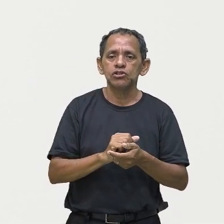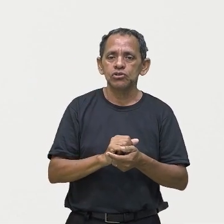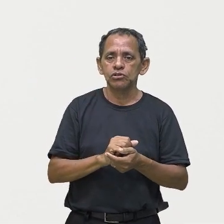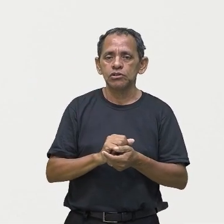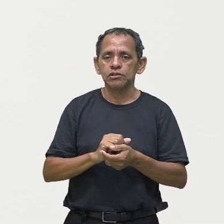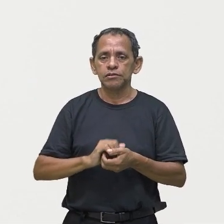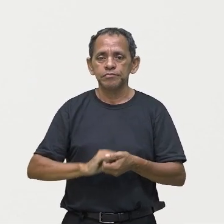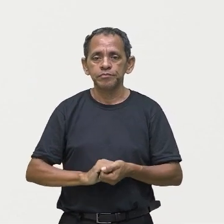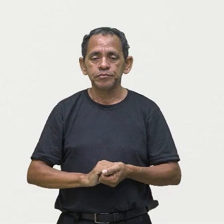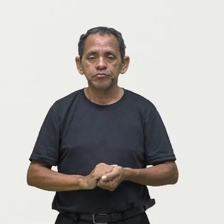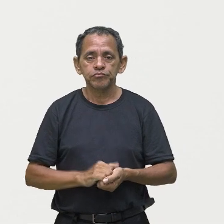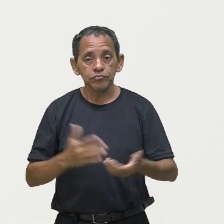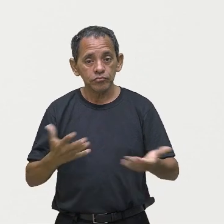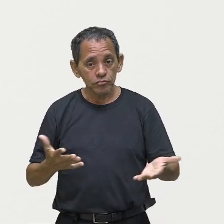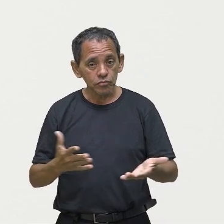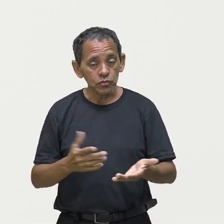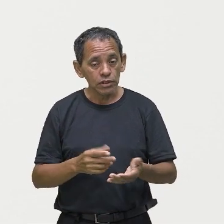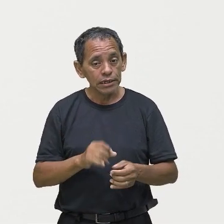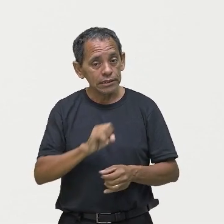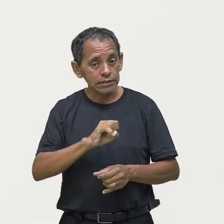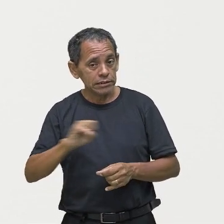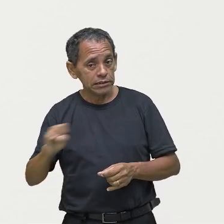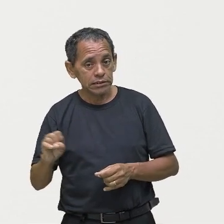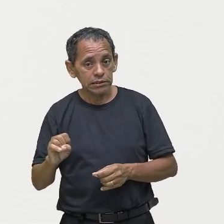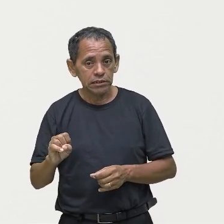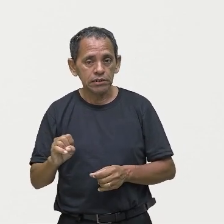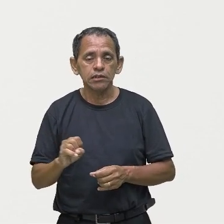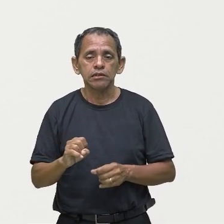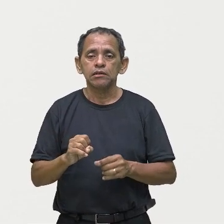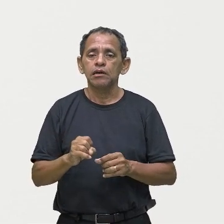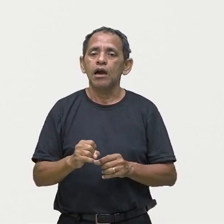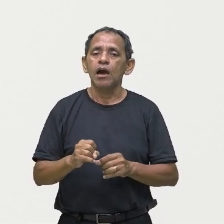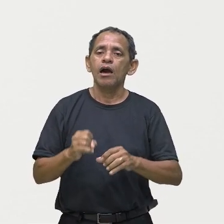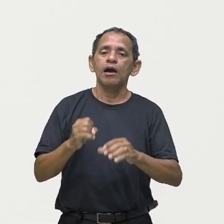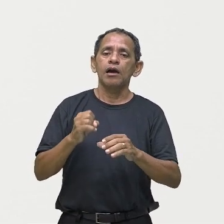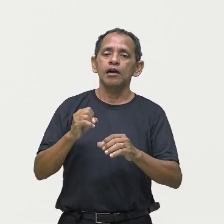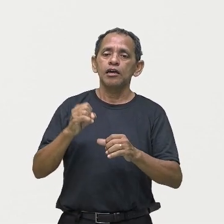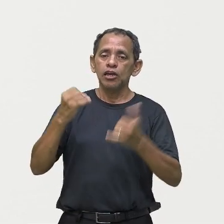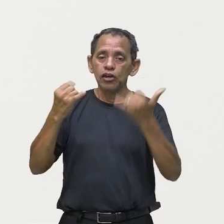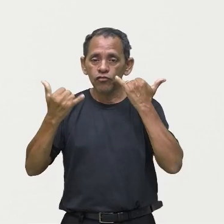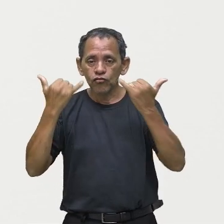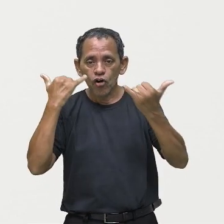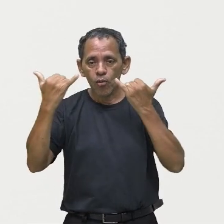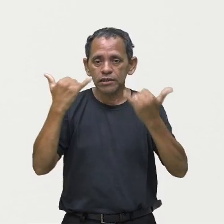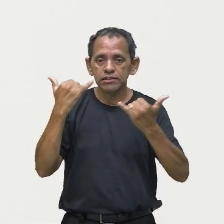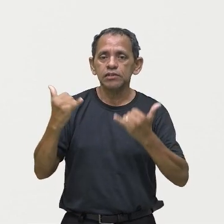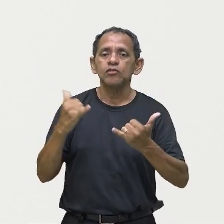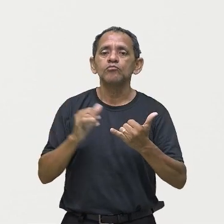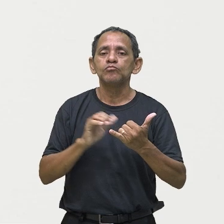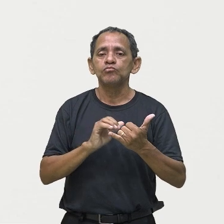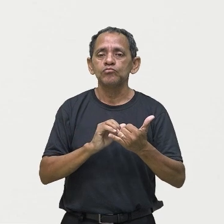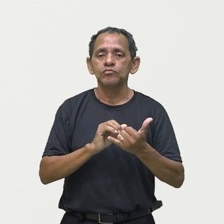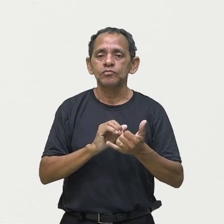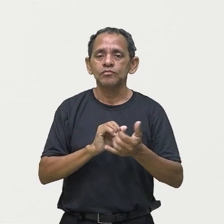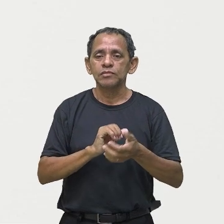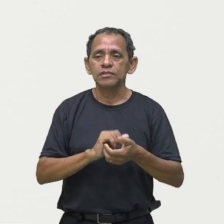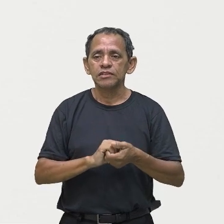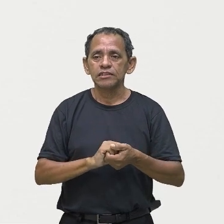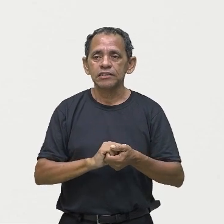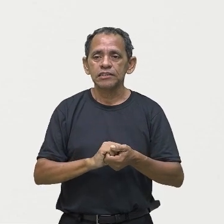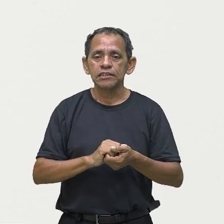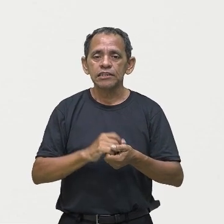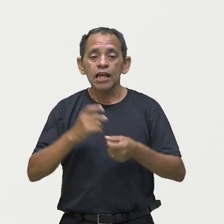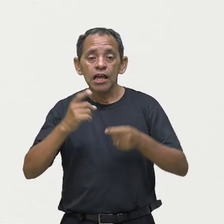mensagem. Porque se alguém me manda um emoji, por exemplo, que eu não reconheça o que